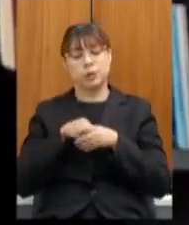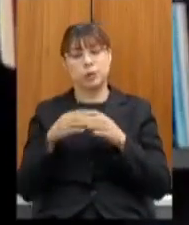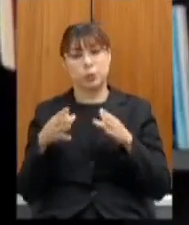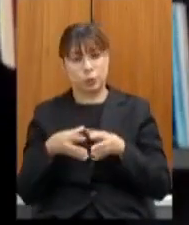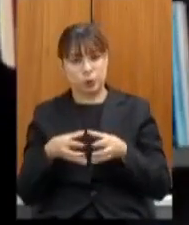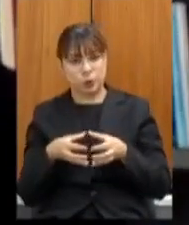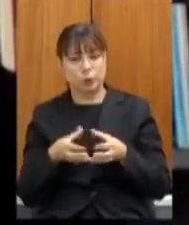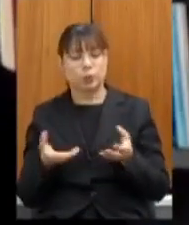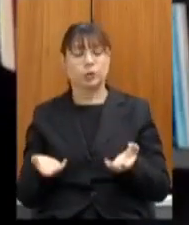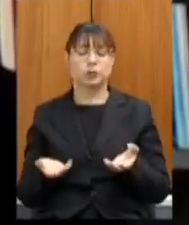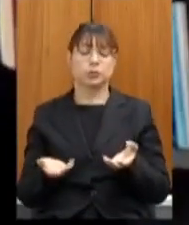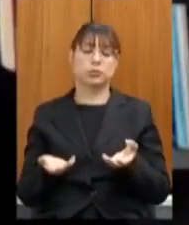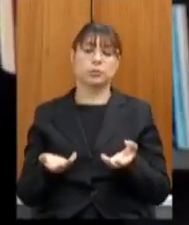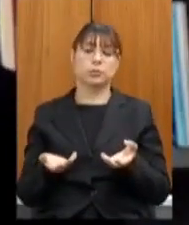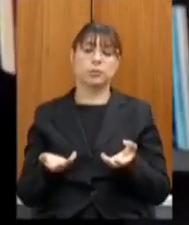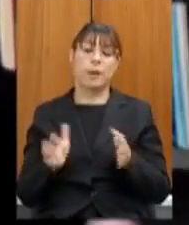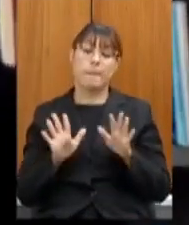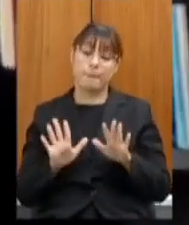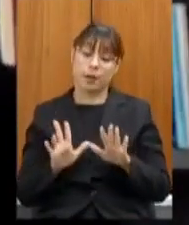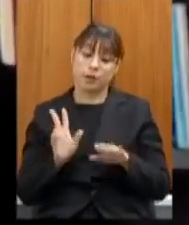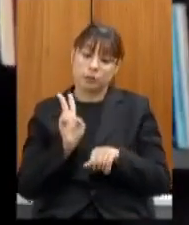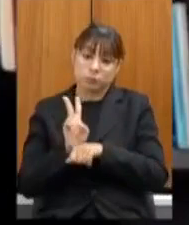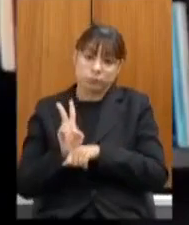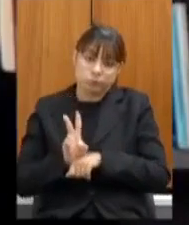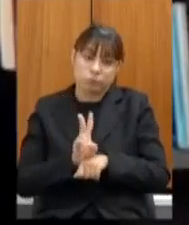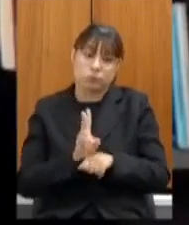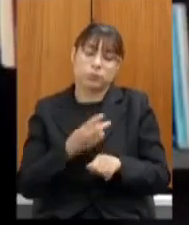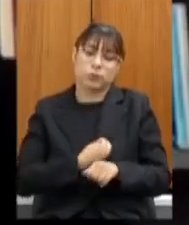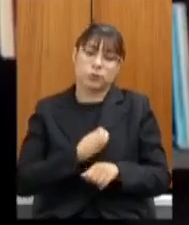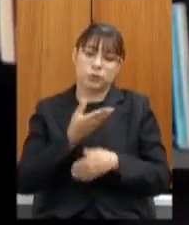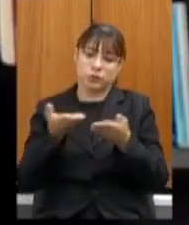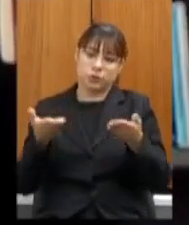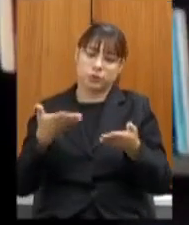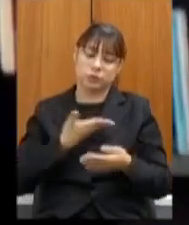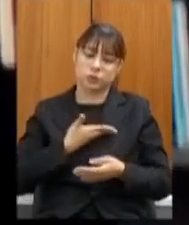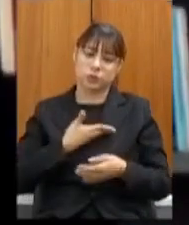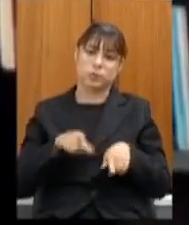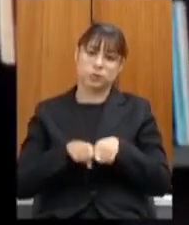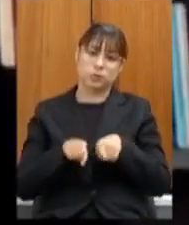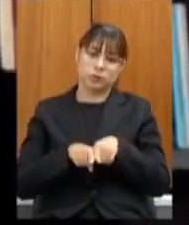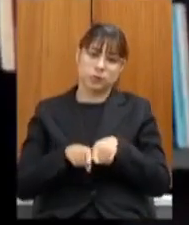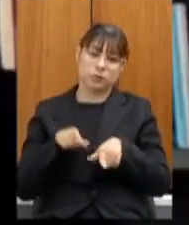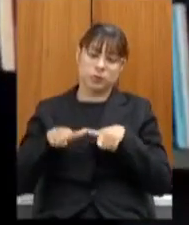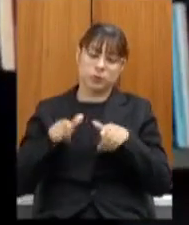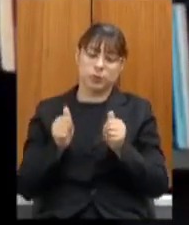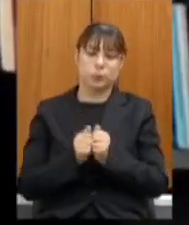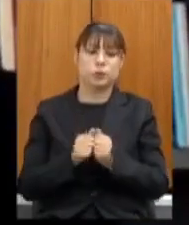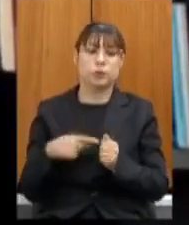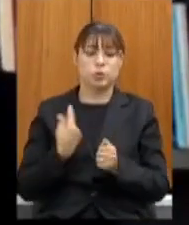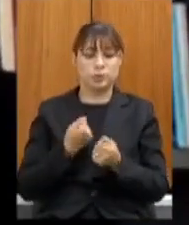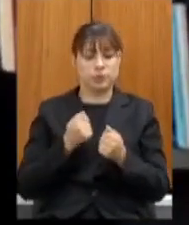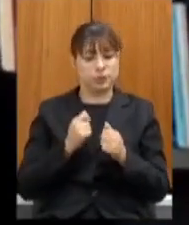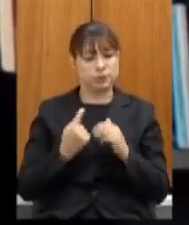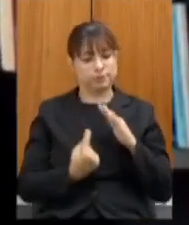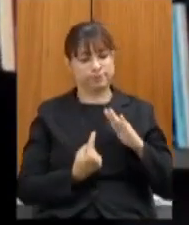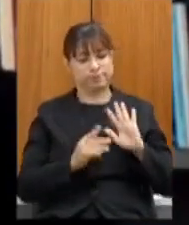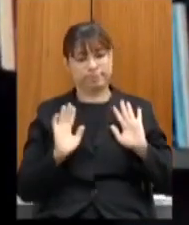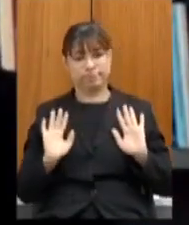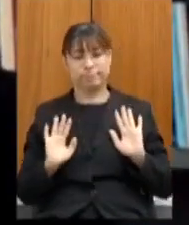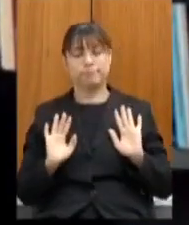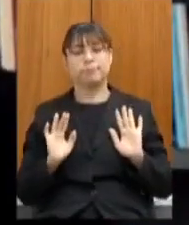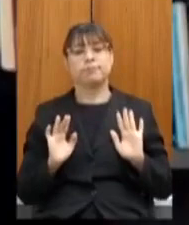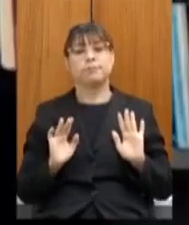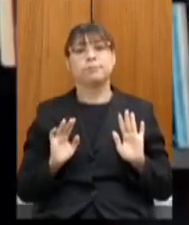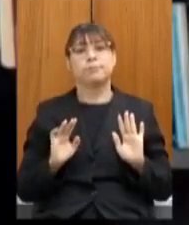mas até para preservar a vida dos colegas também nesse momento a gente tem que ficar restrito aqui e para